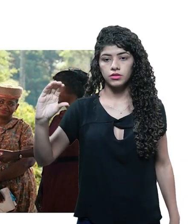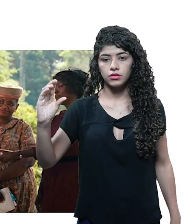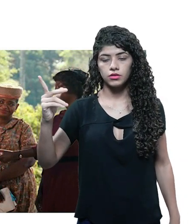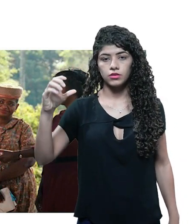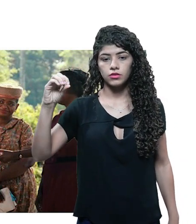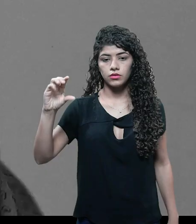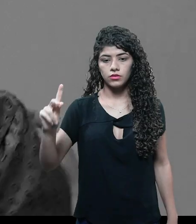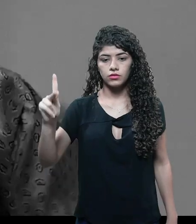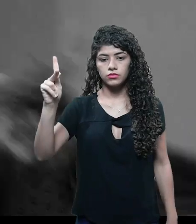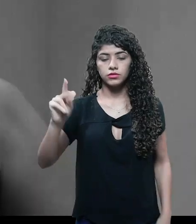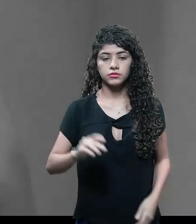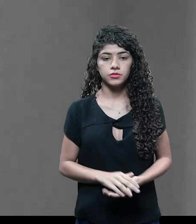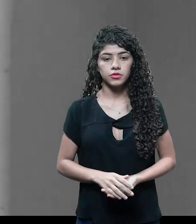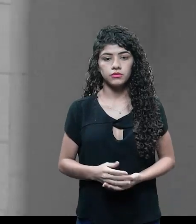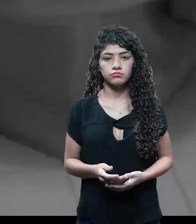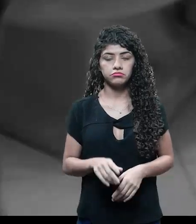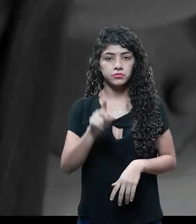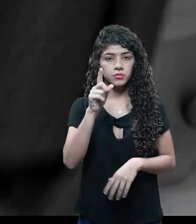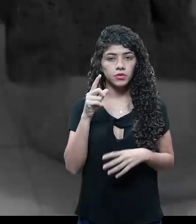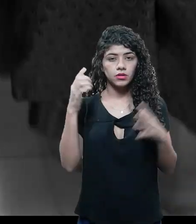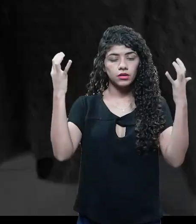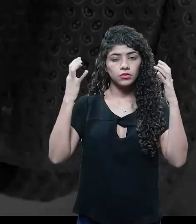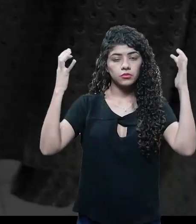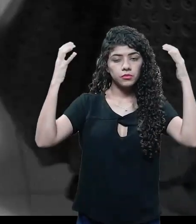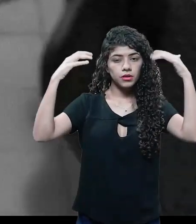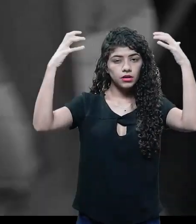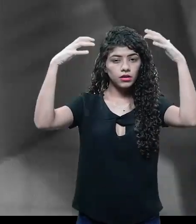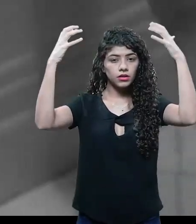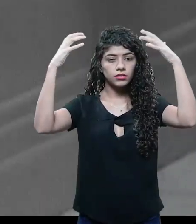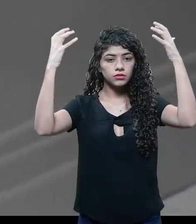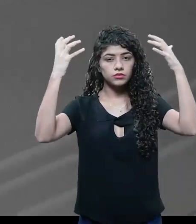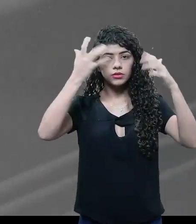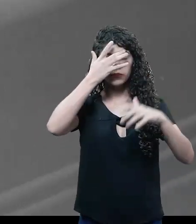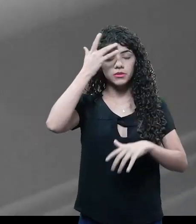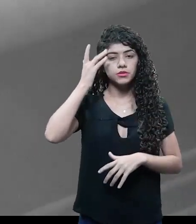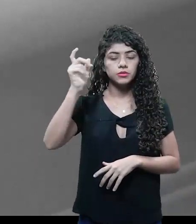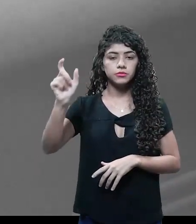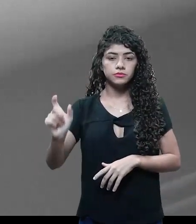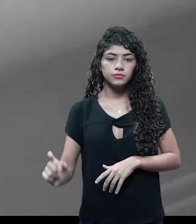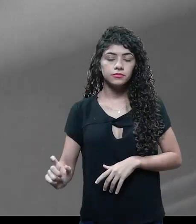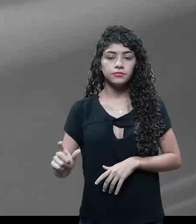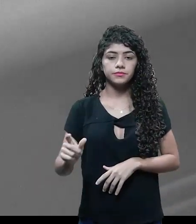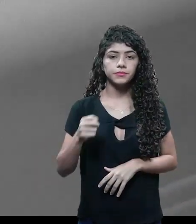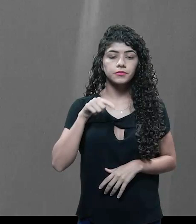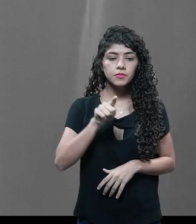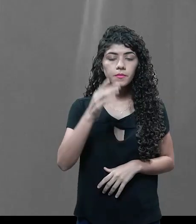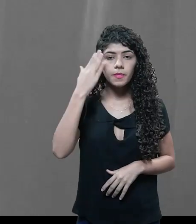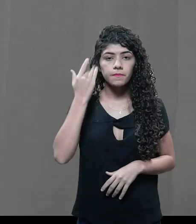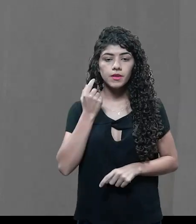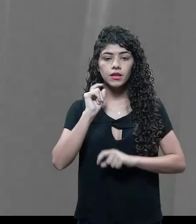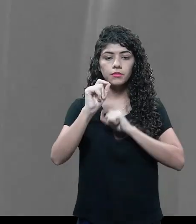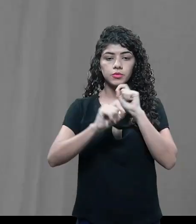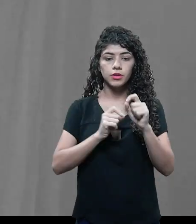Hitchcock. Nessa cena do banho, certo? Da personagem, você